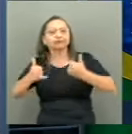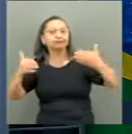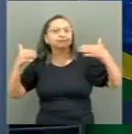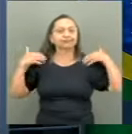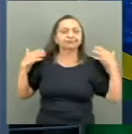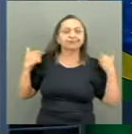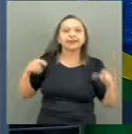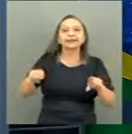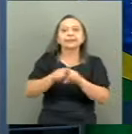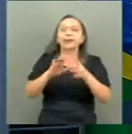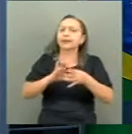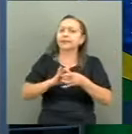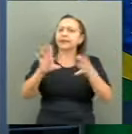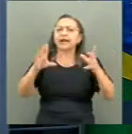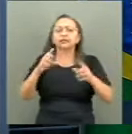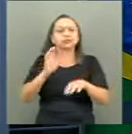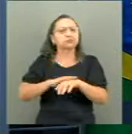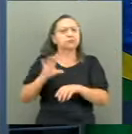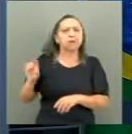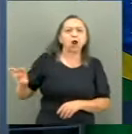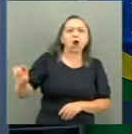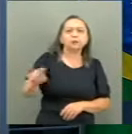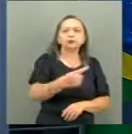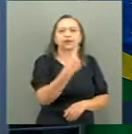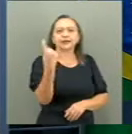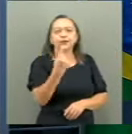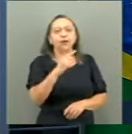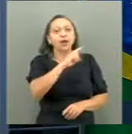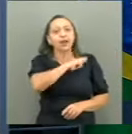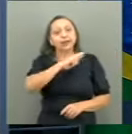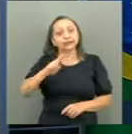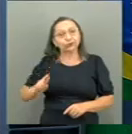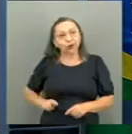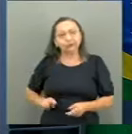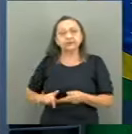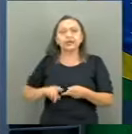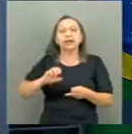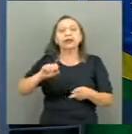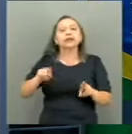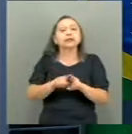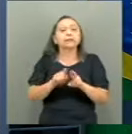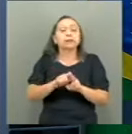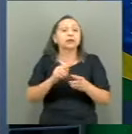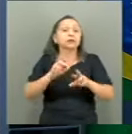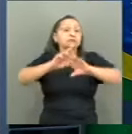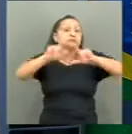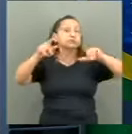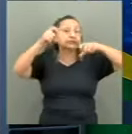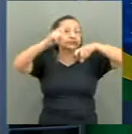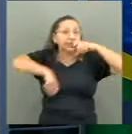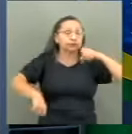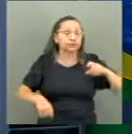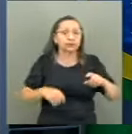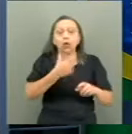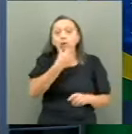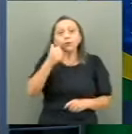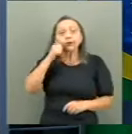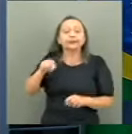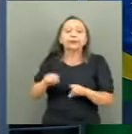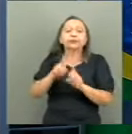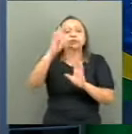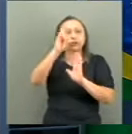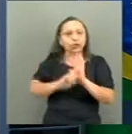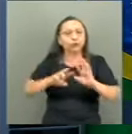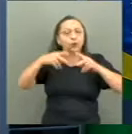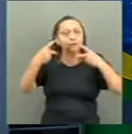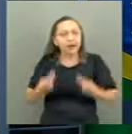às liberdades individuais, religiosas e sexuais. Direitos humanos repontam